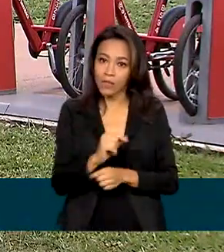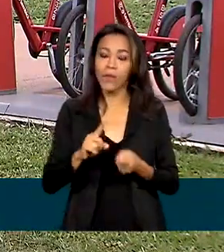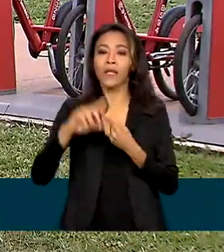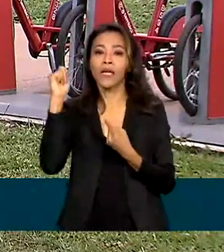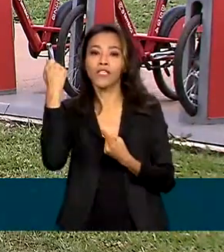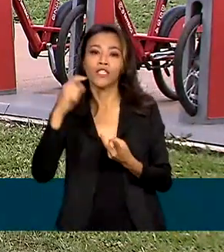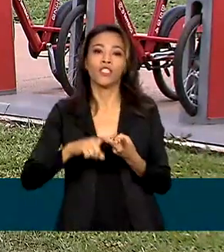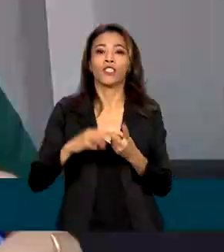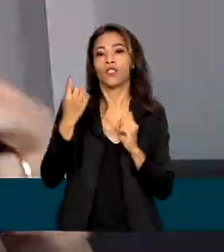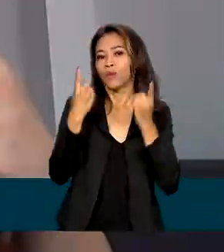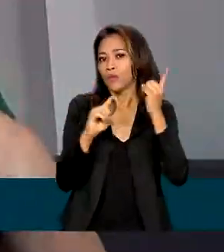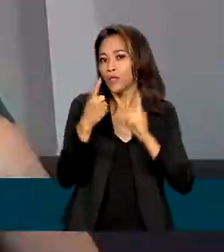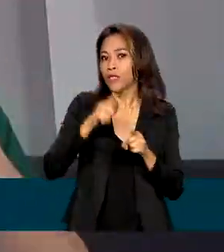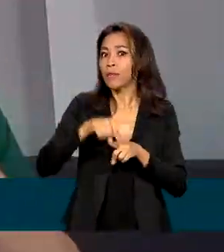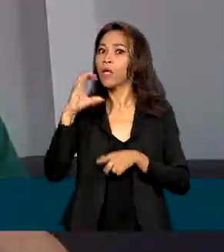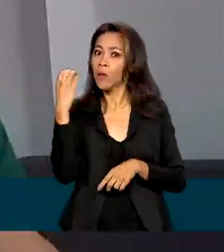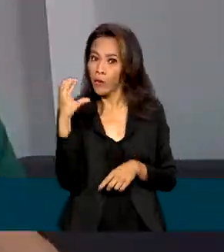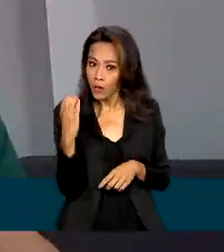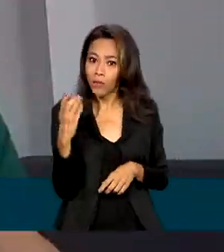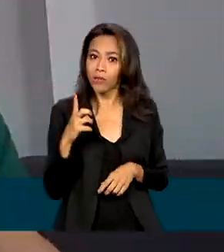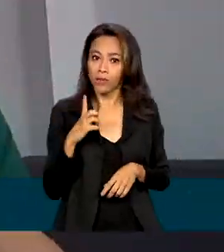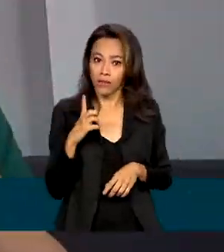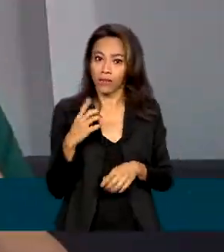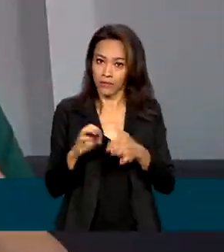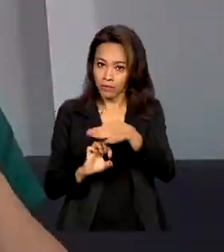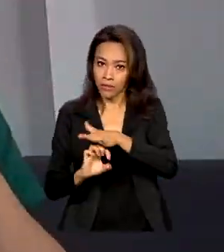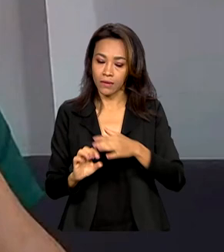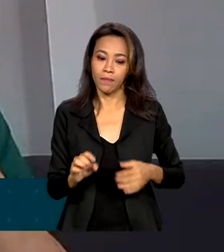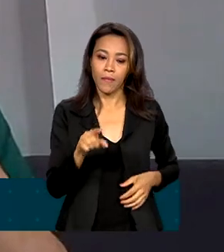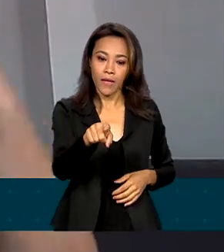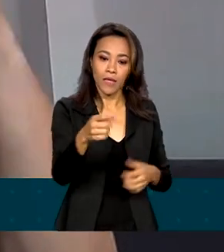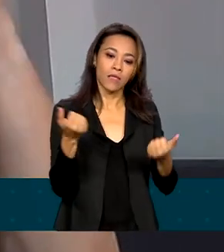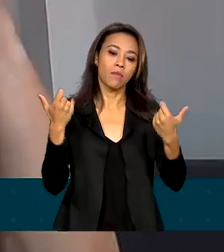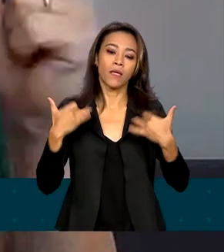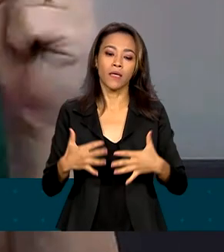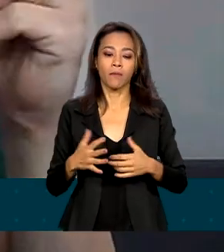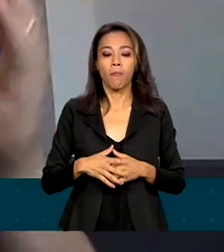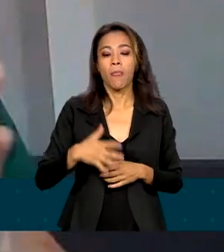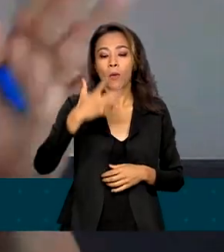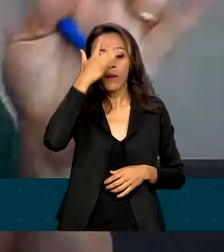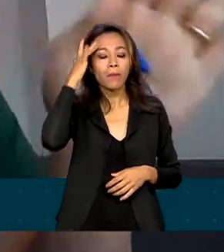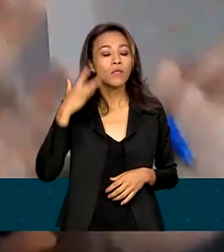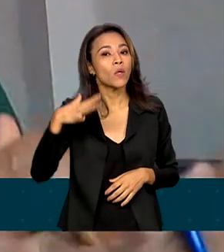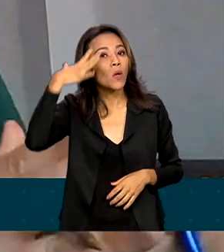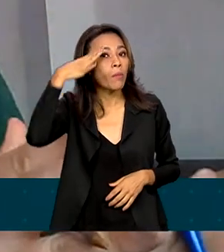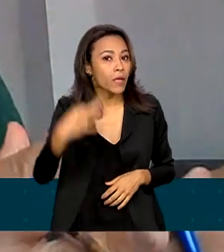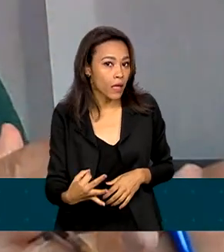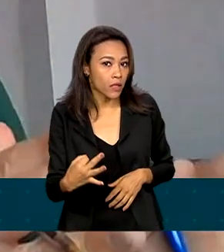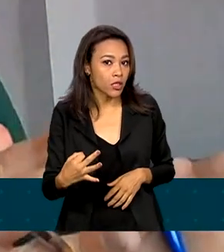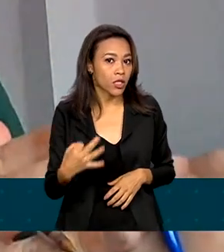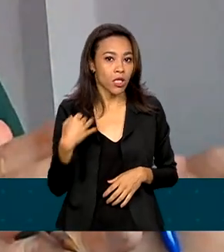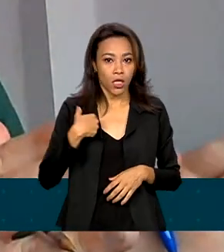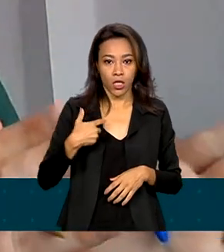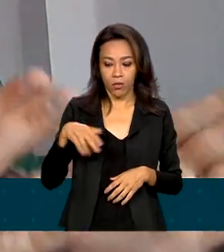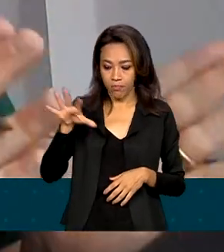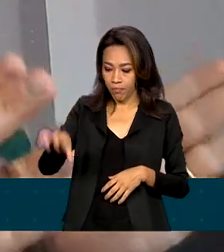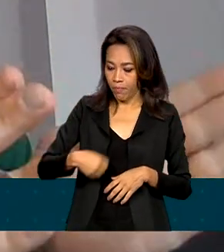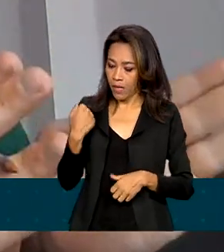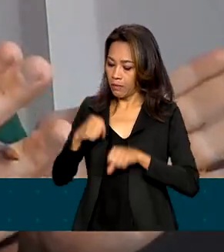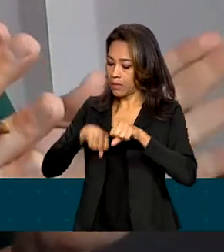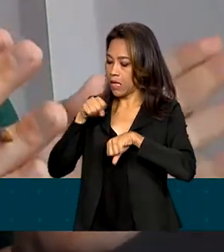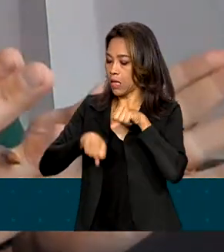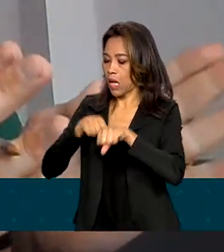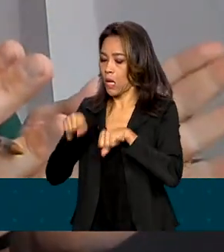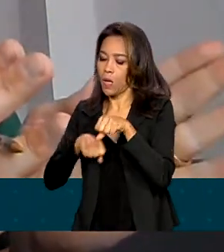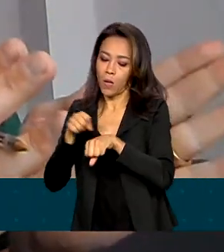no Chile e na Colômbia. No momento em que o usuário entende que, se deslocando pela bicicleta, ele